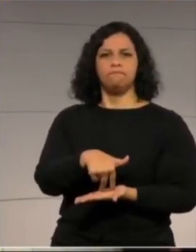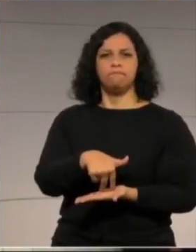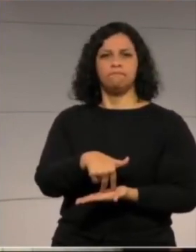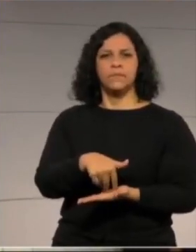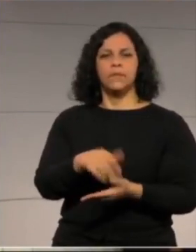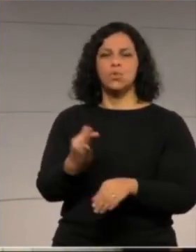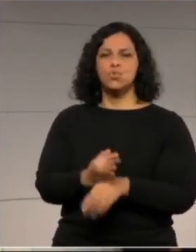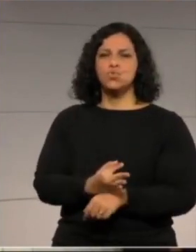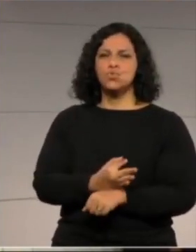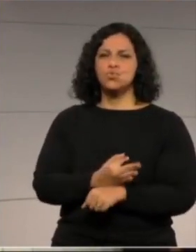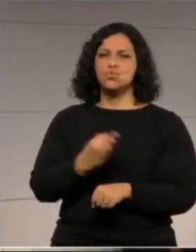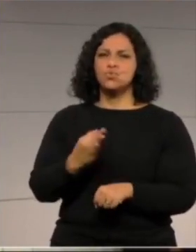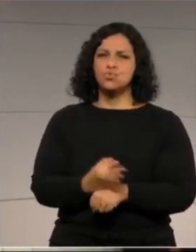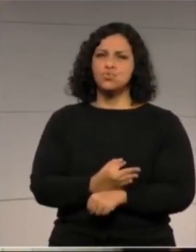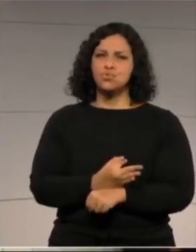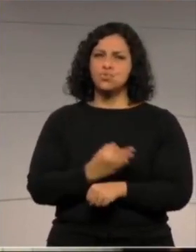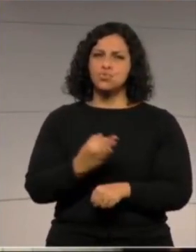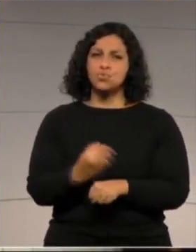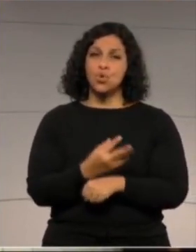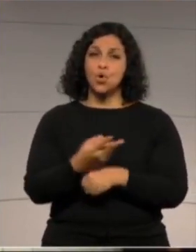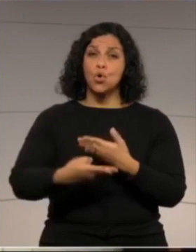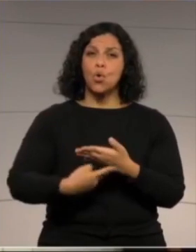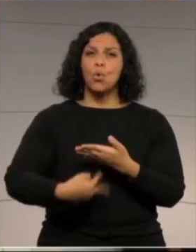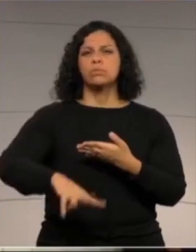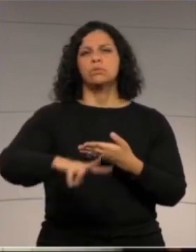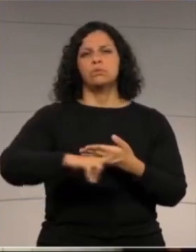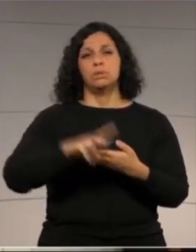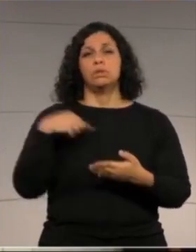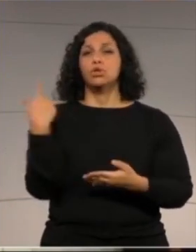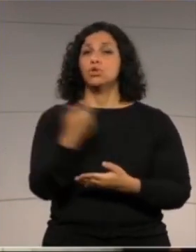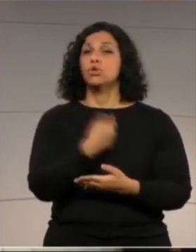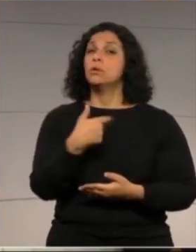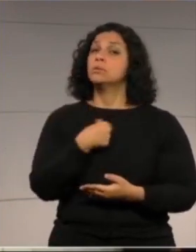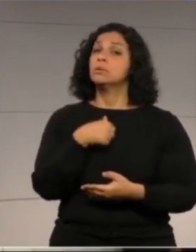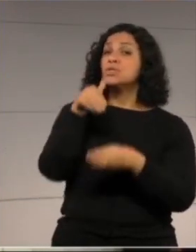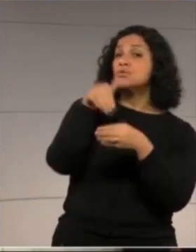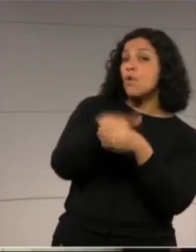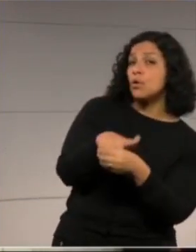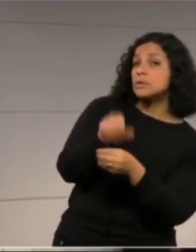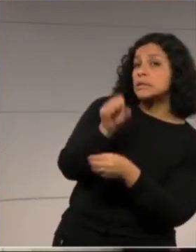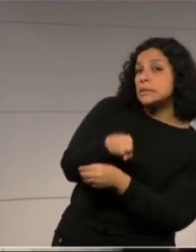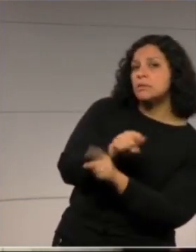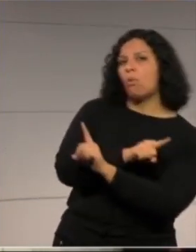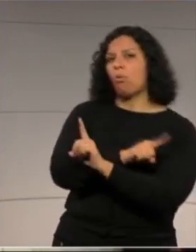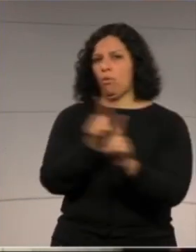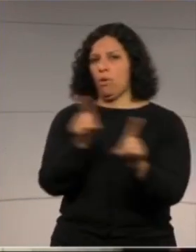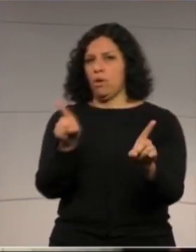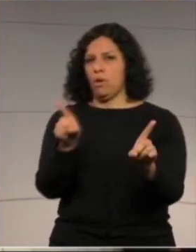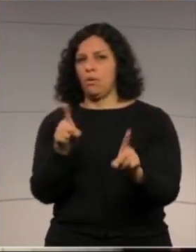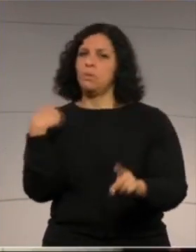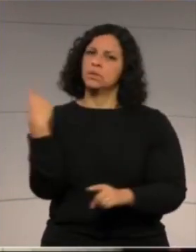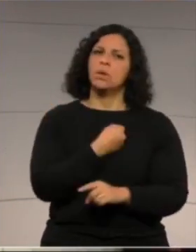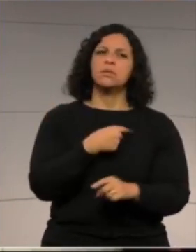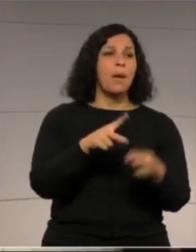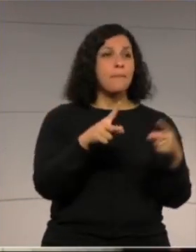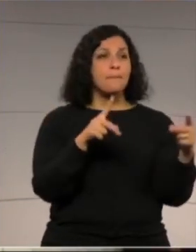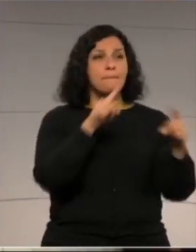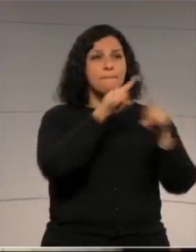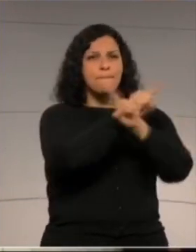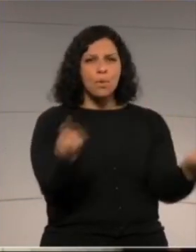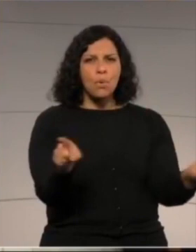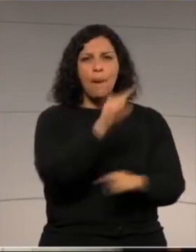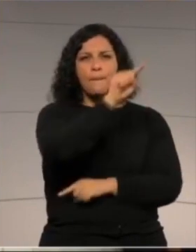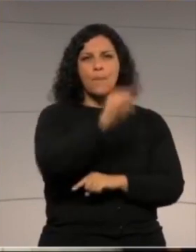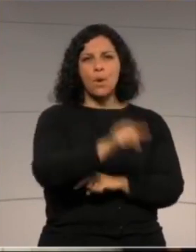aturarmos as consequências de nossas posições, a favor ou contra. Mas não podemos querer censurar, na